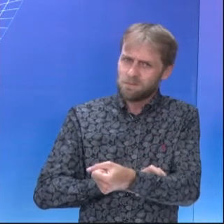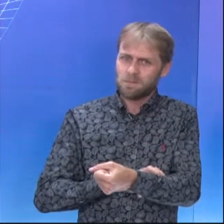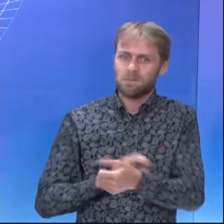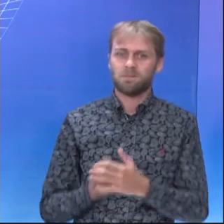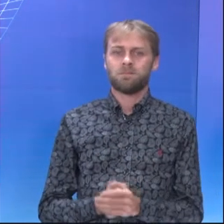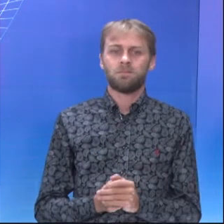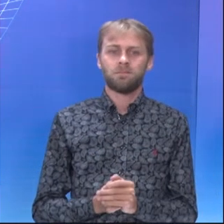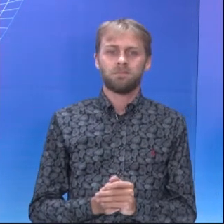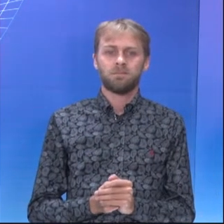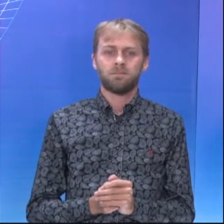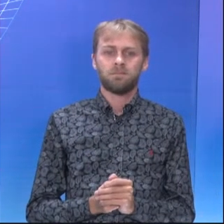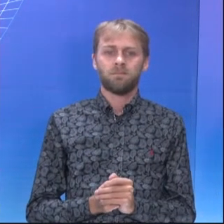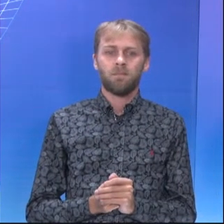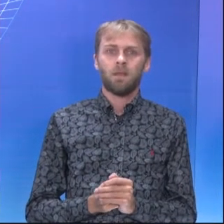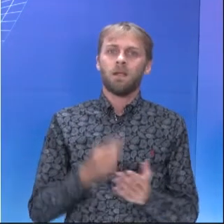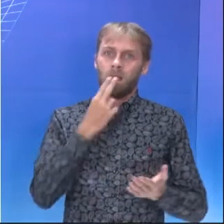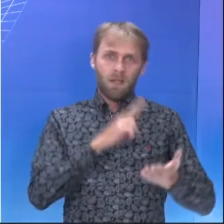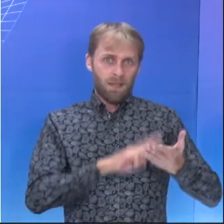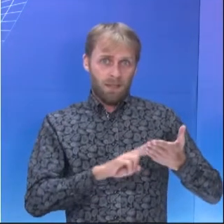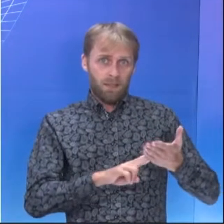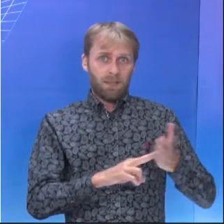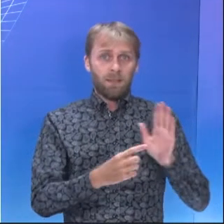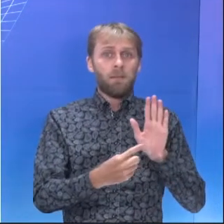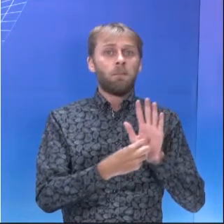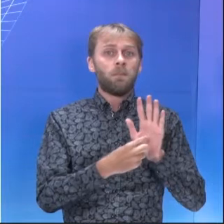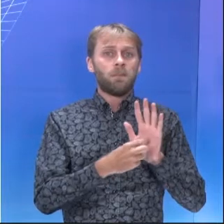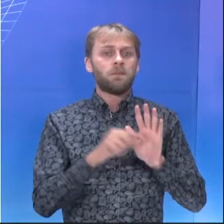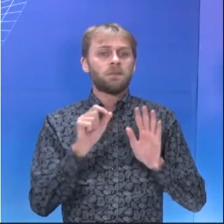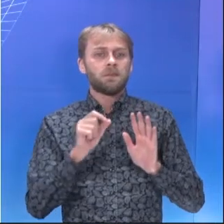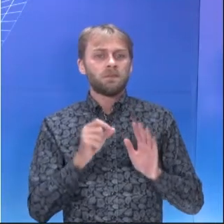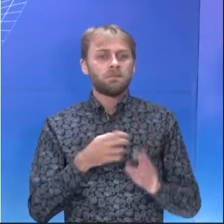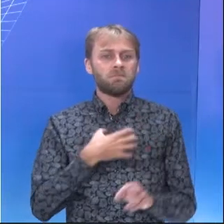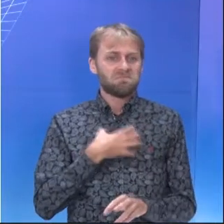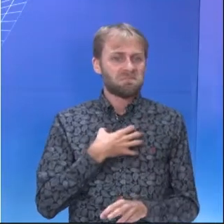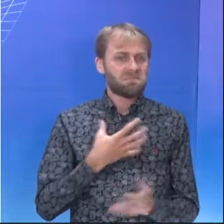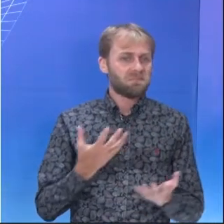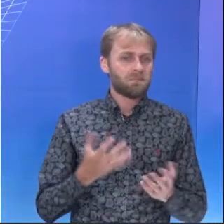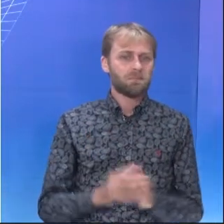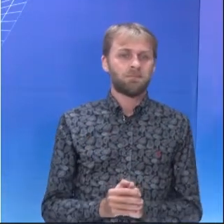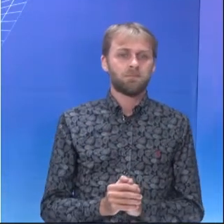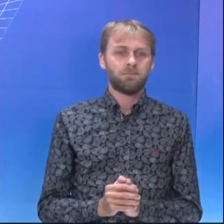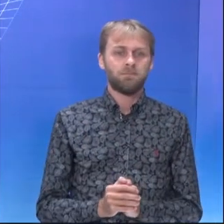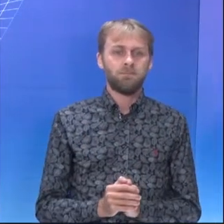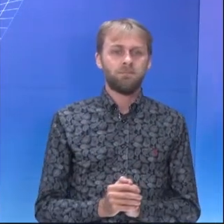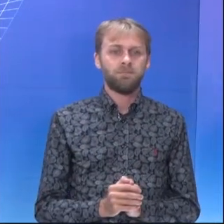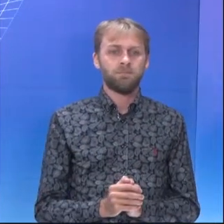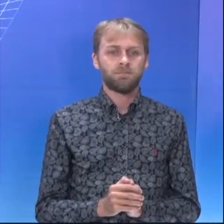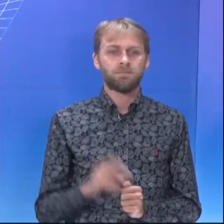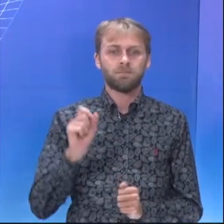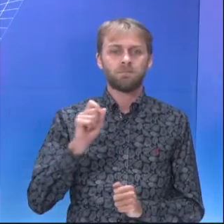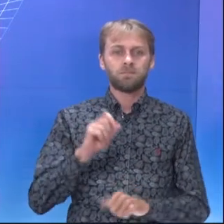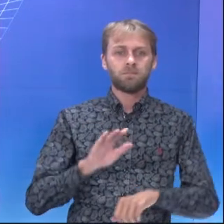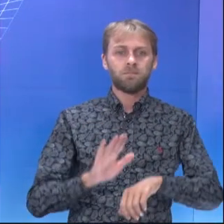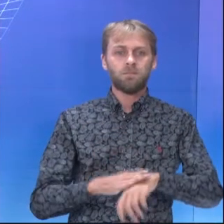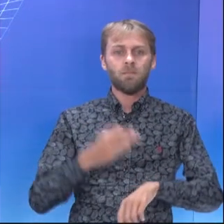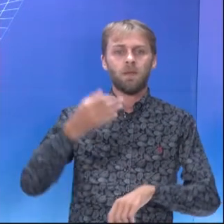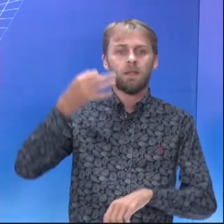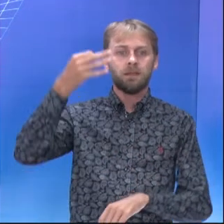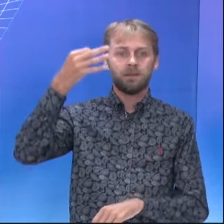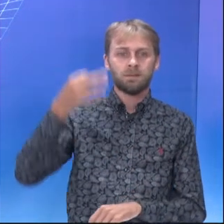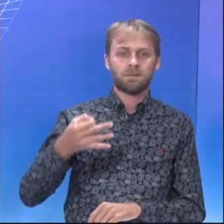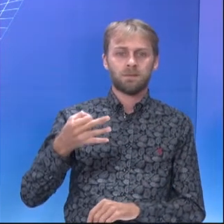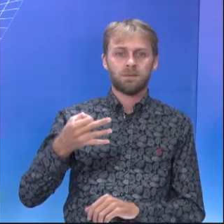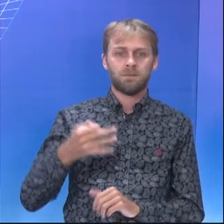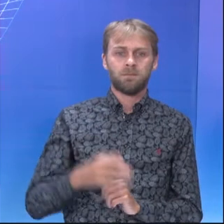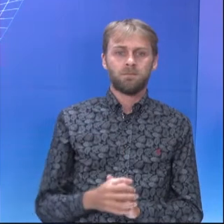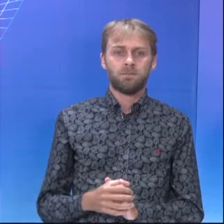Então vamos ver qual a alternativa. A carta foi só pra mostrar a indignação dela, né? Então vamos ver aqui a alternativa que mais vai se